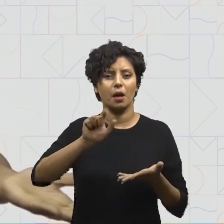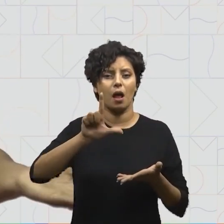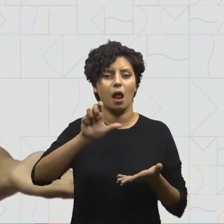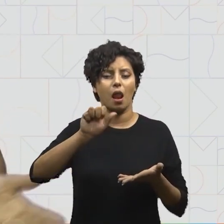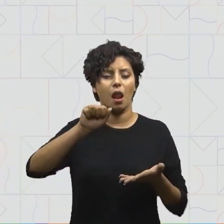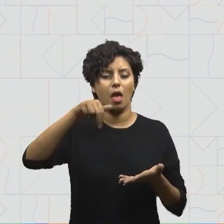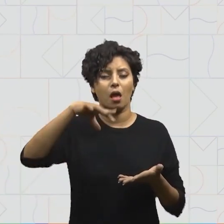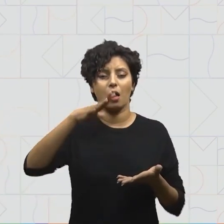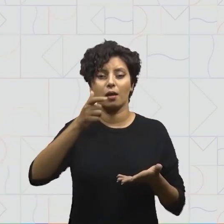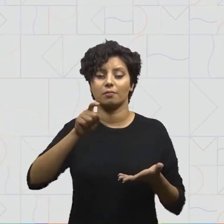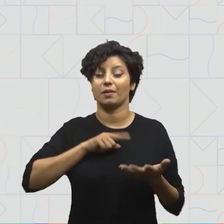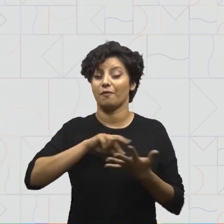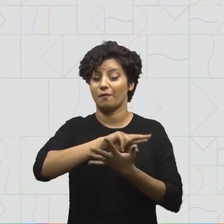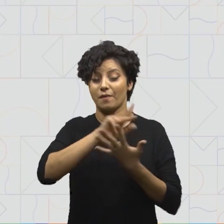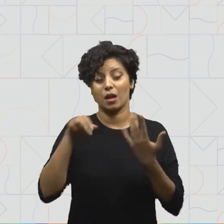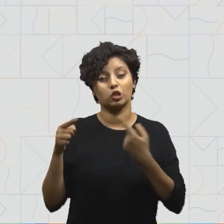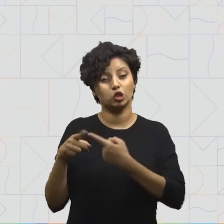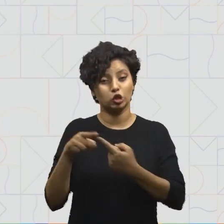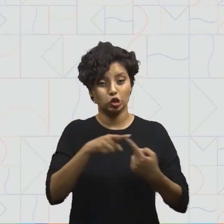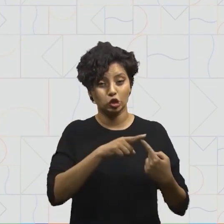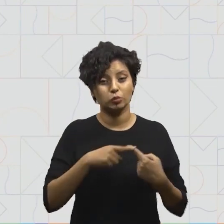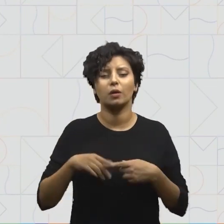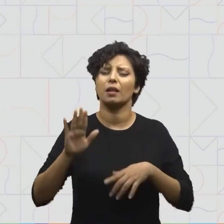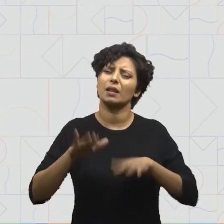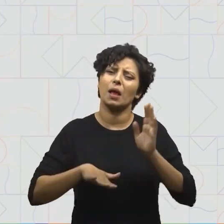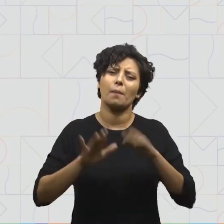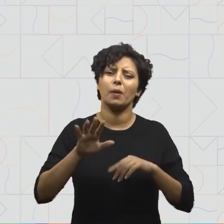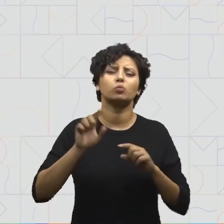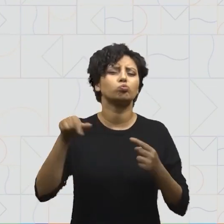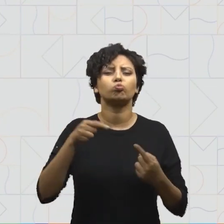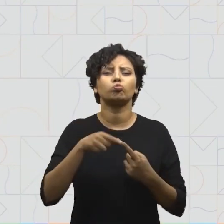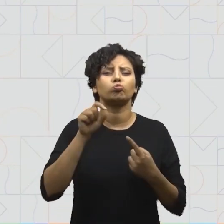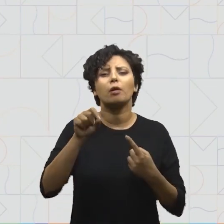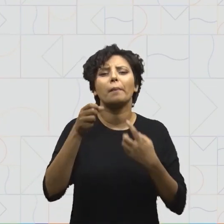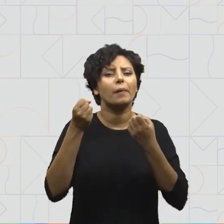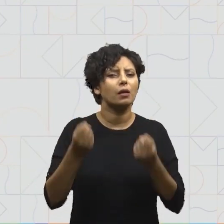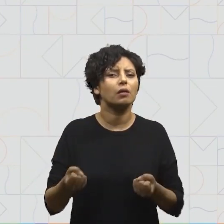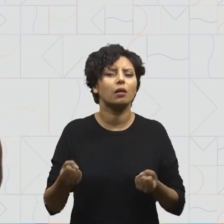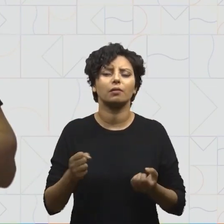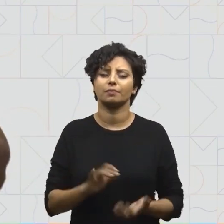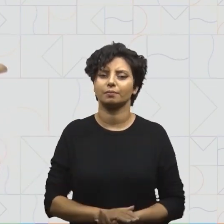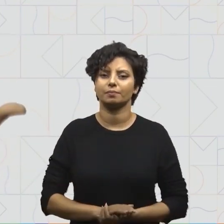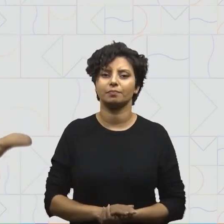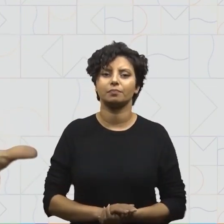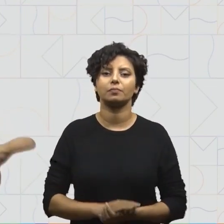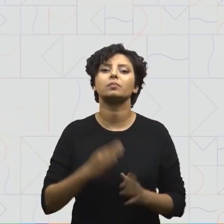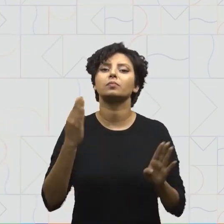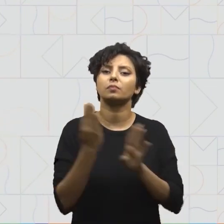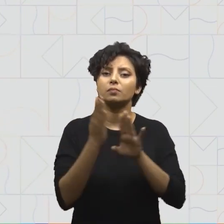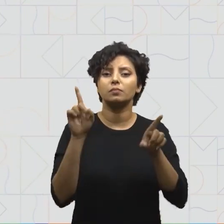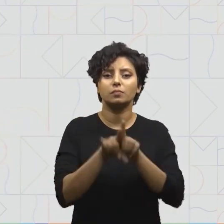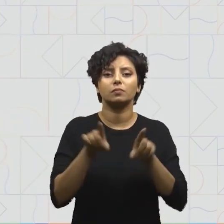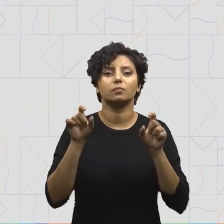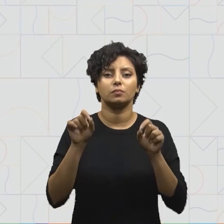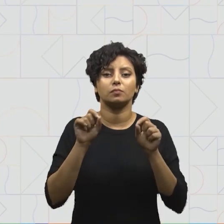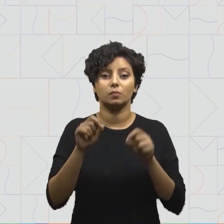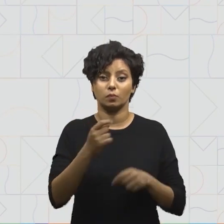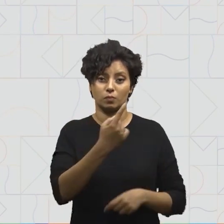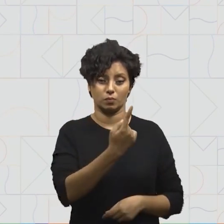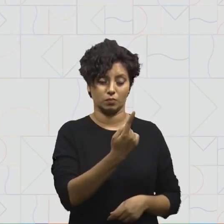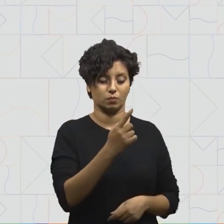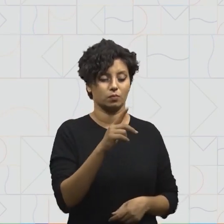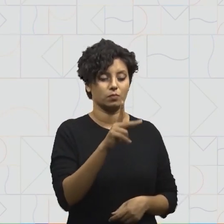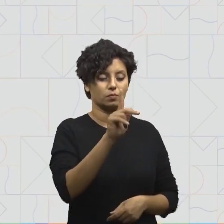vários modelos e tamanhos, dependendo do que você quer pesar. Descobrimos que um